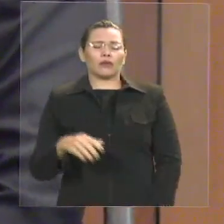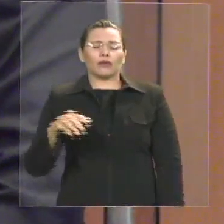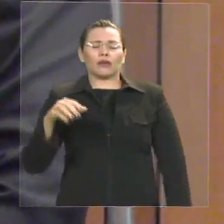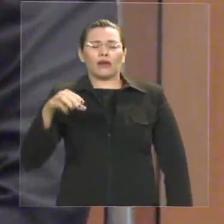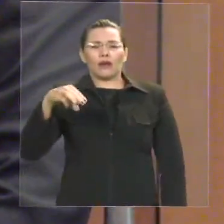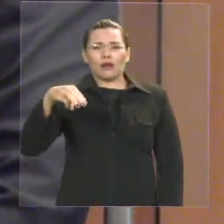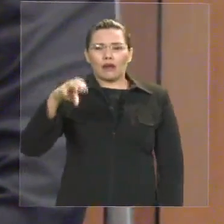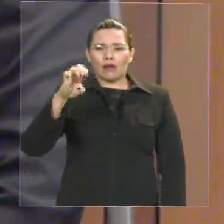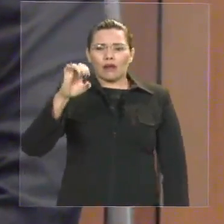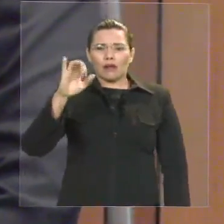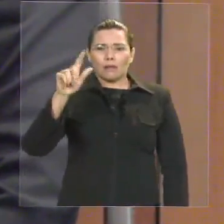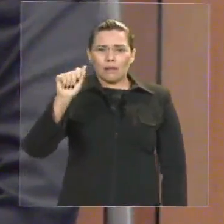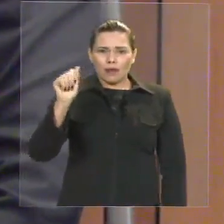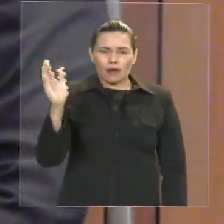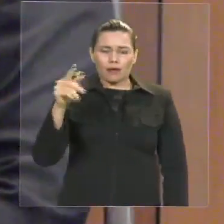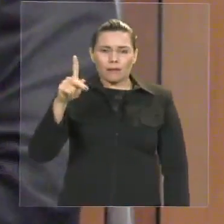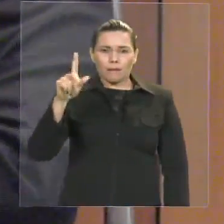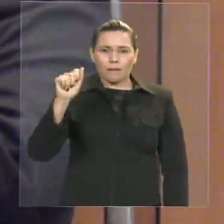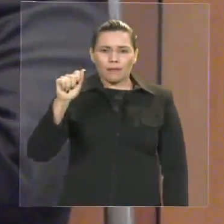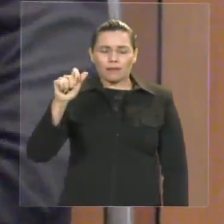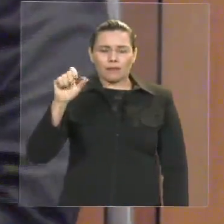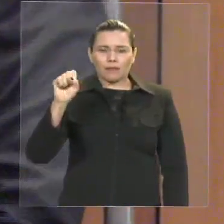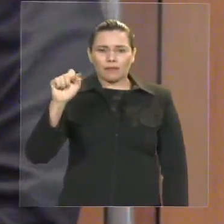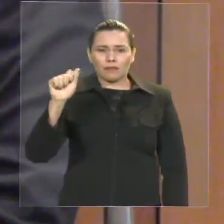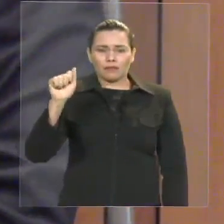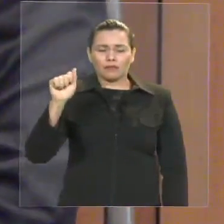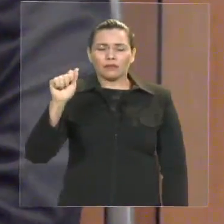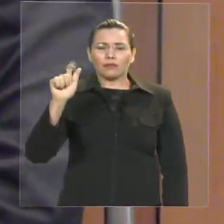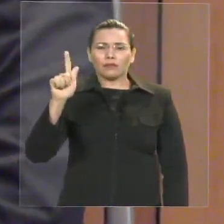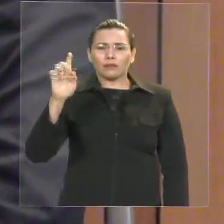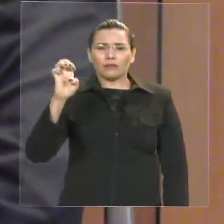dos movimentos militares, movimentos estudantis,